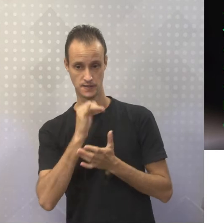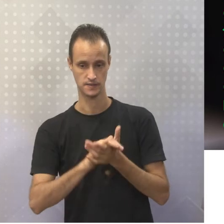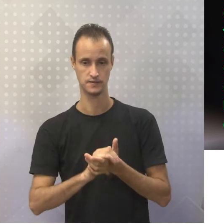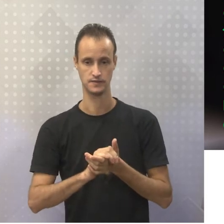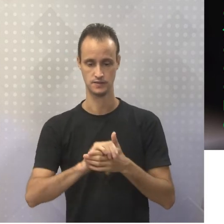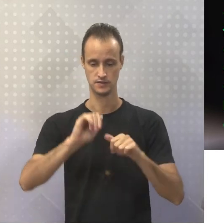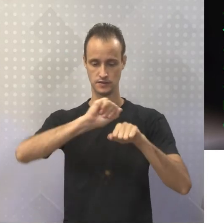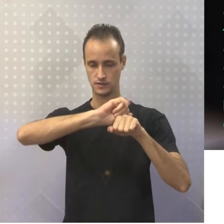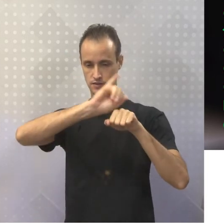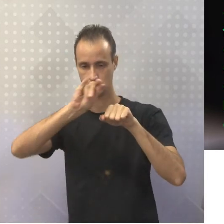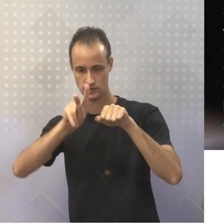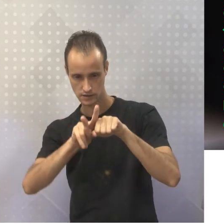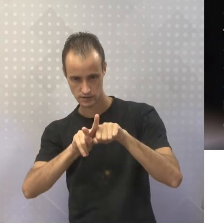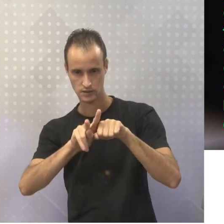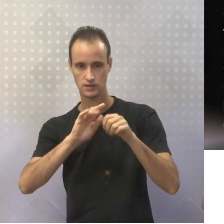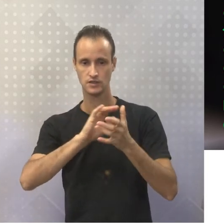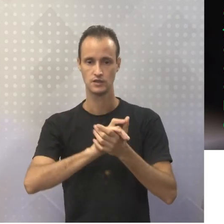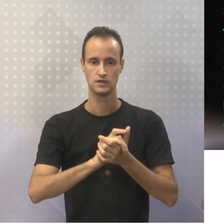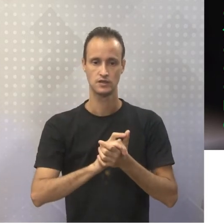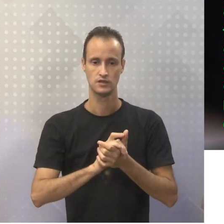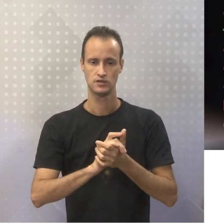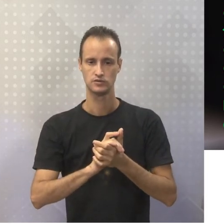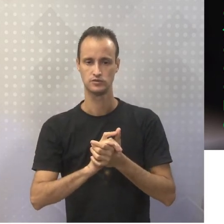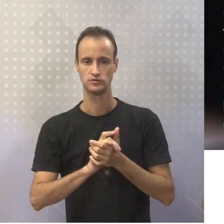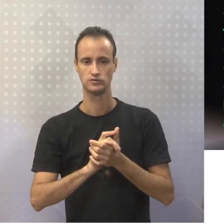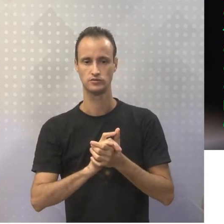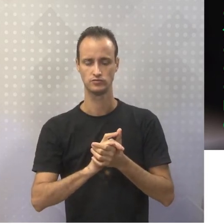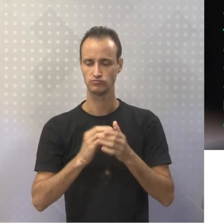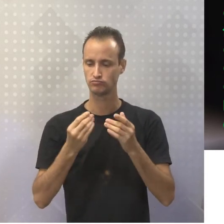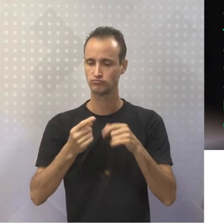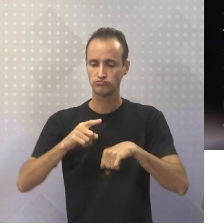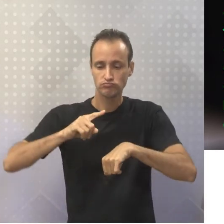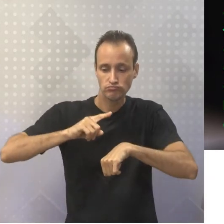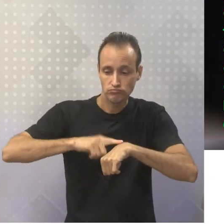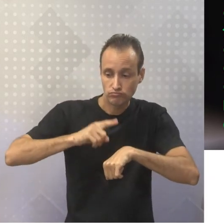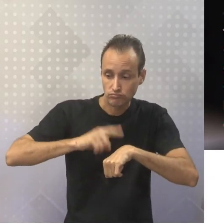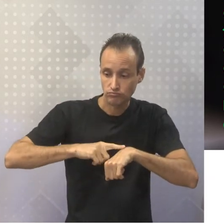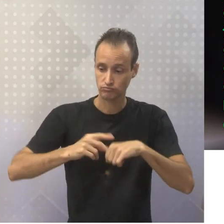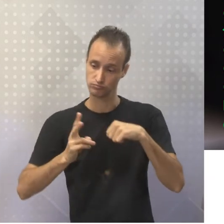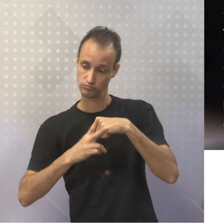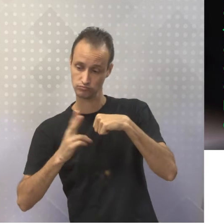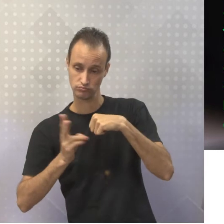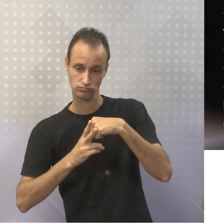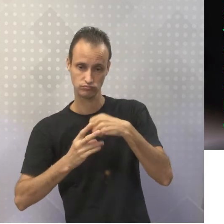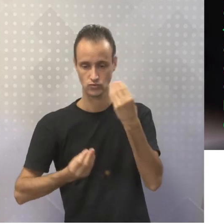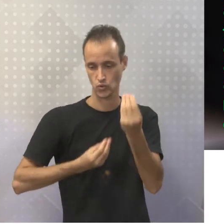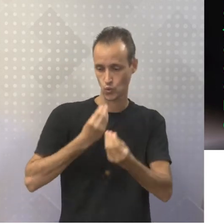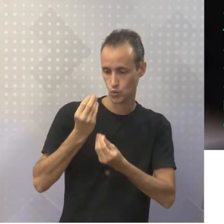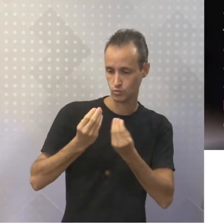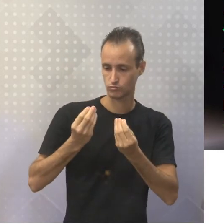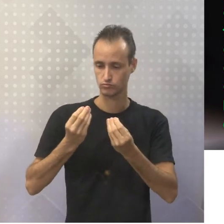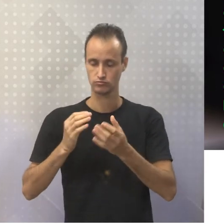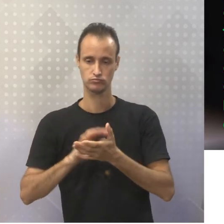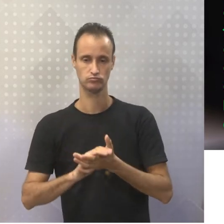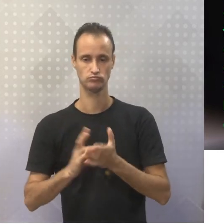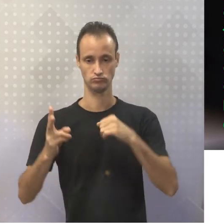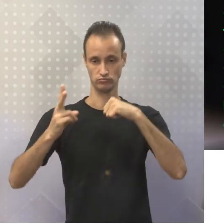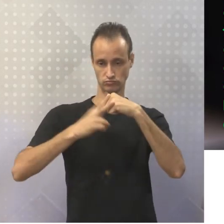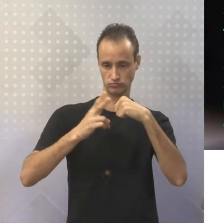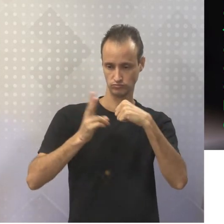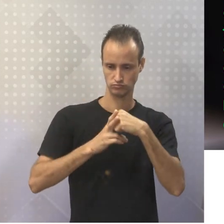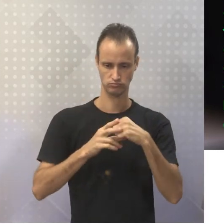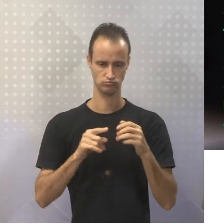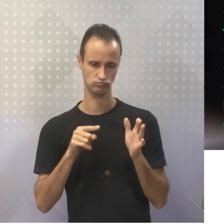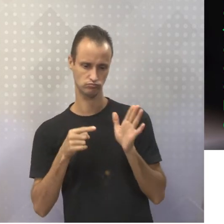advérbios, tá? Os modos verbais. Ou seja, verbos no